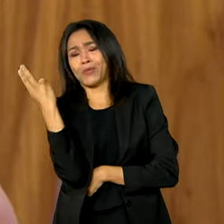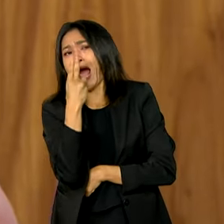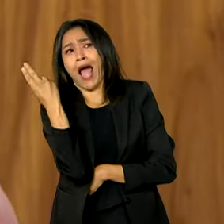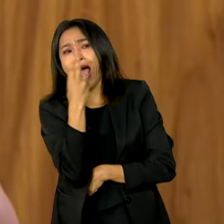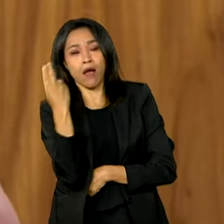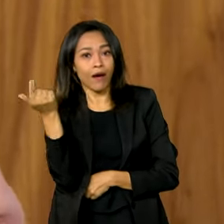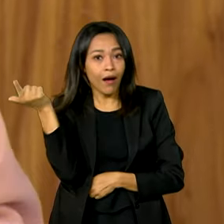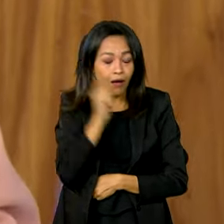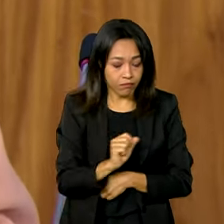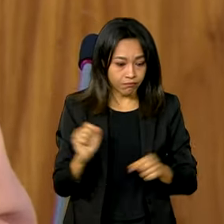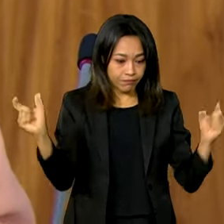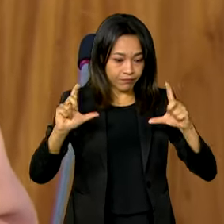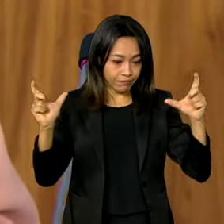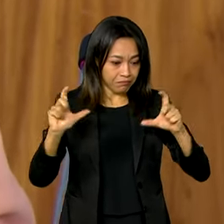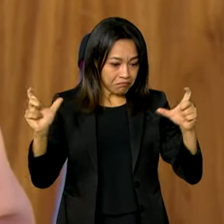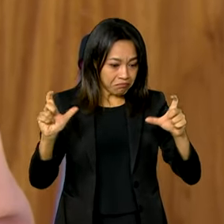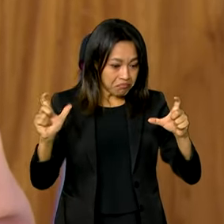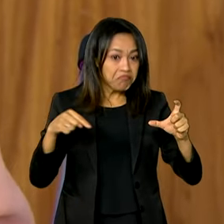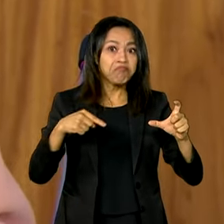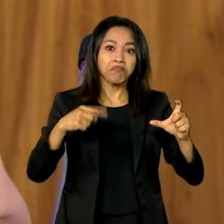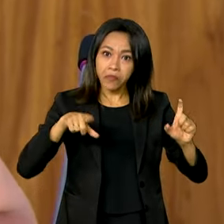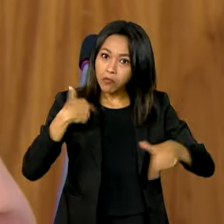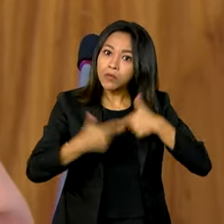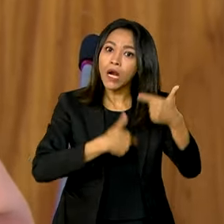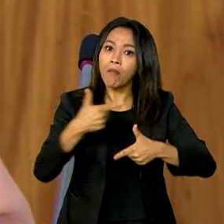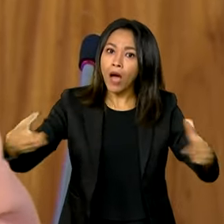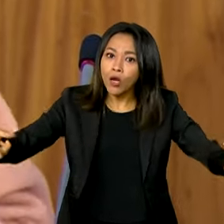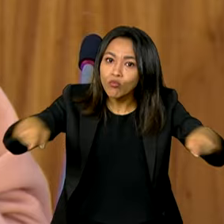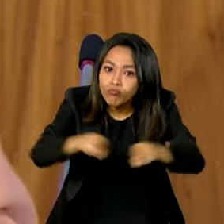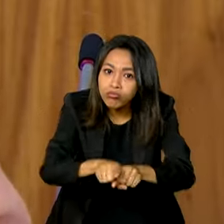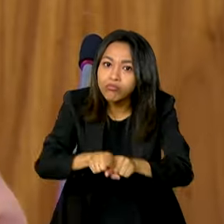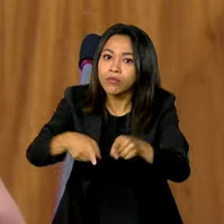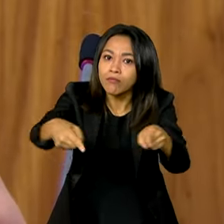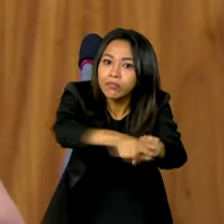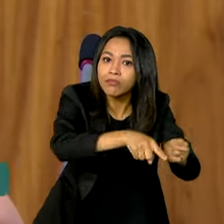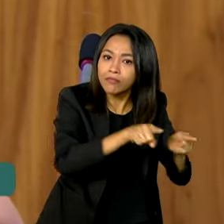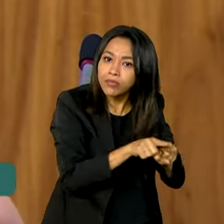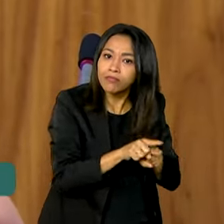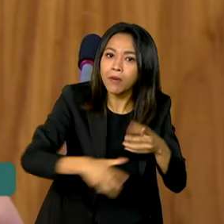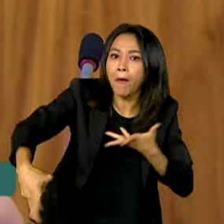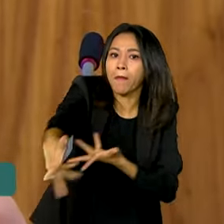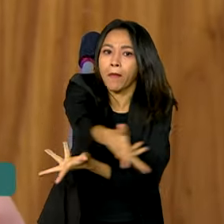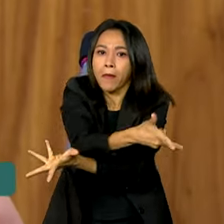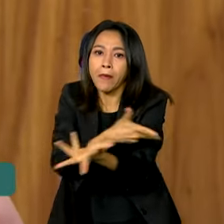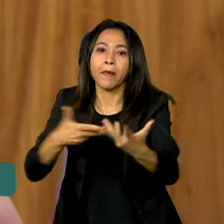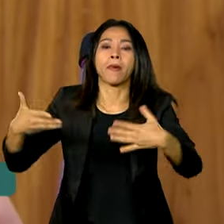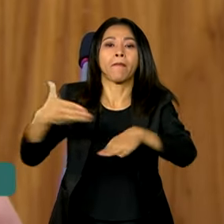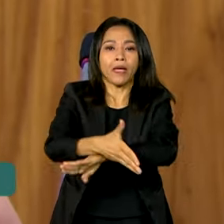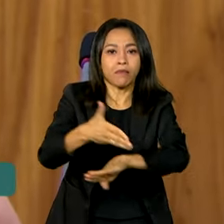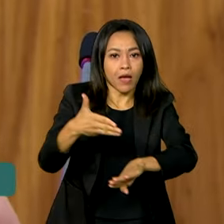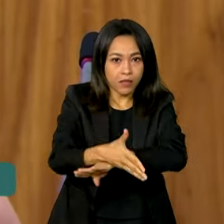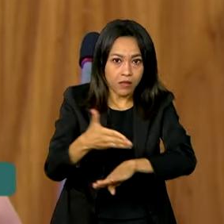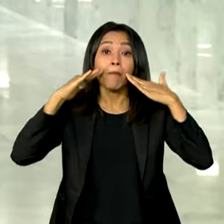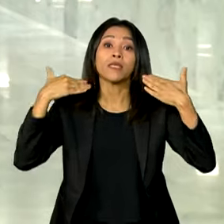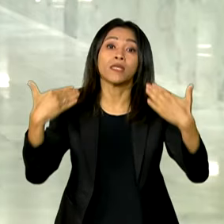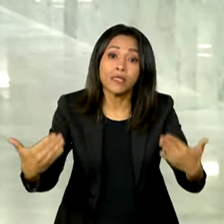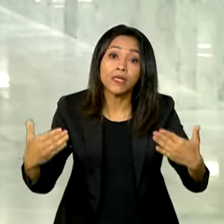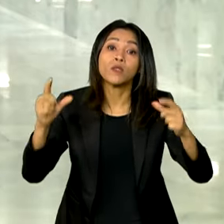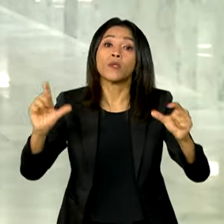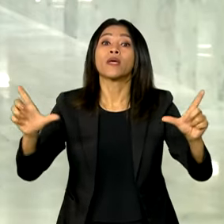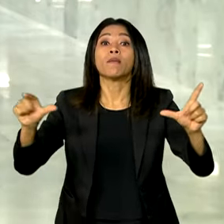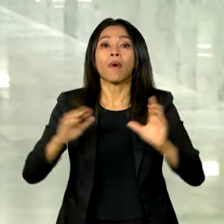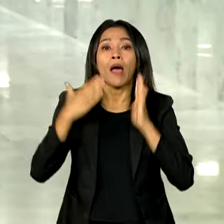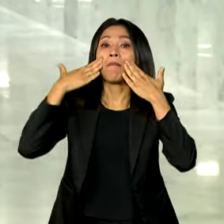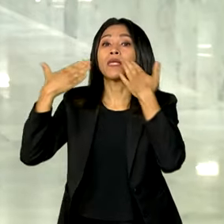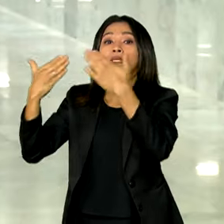integrado e que começa a ganhar fôlego cada vez mais, inclusive com a participação do setor privado. O